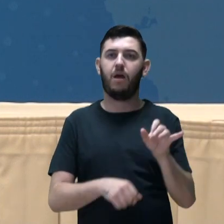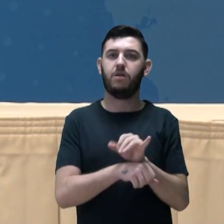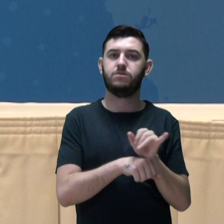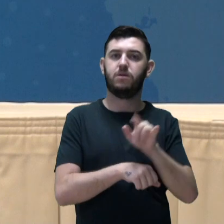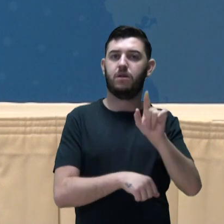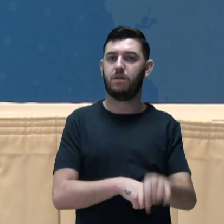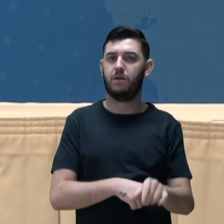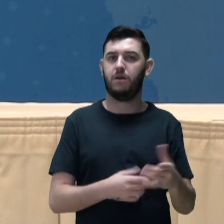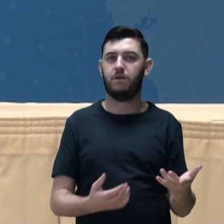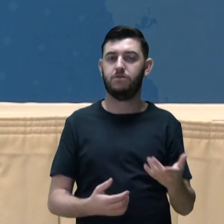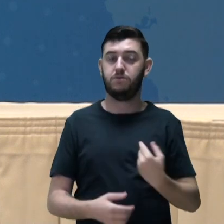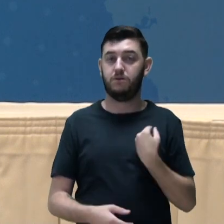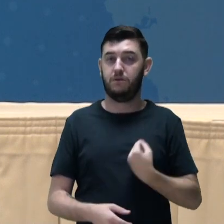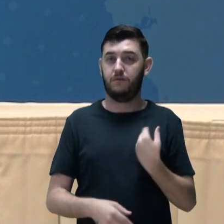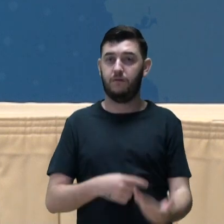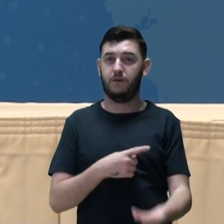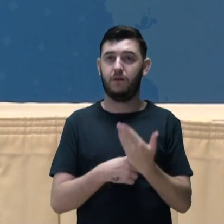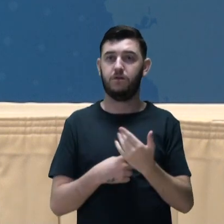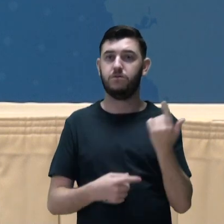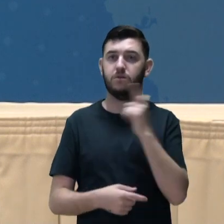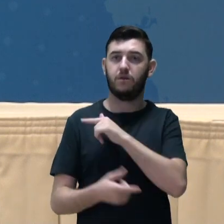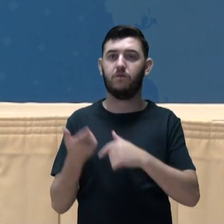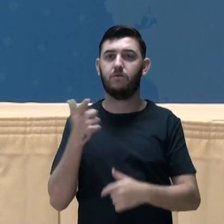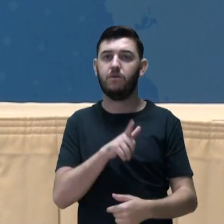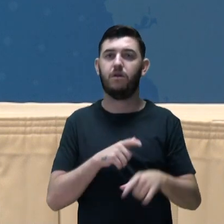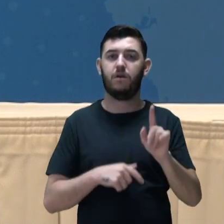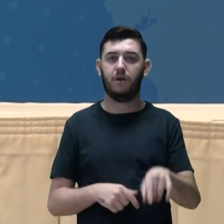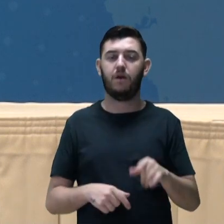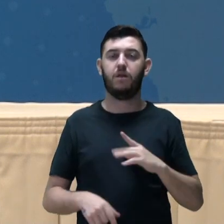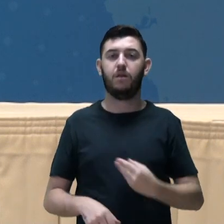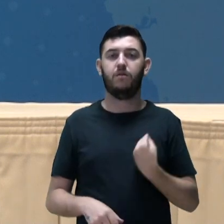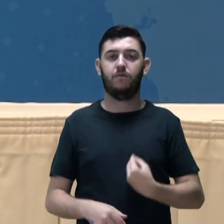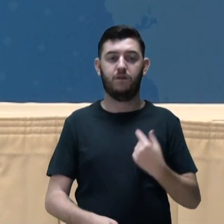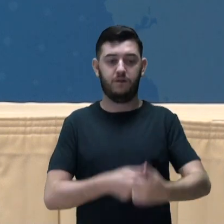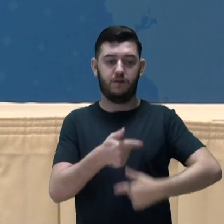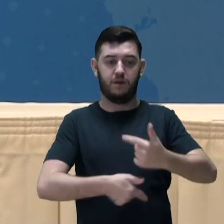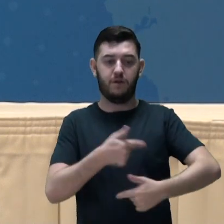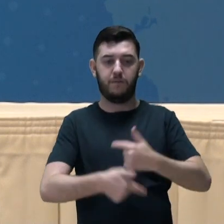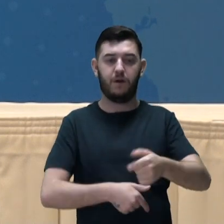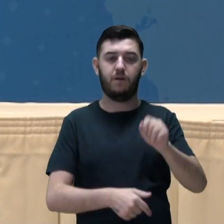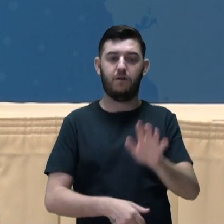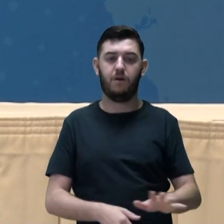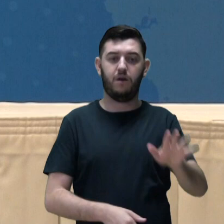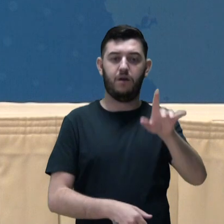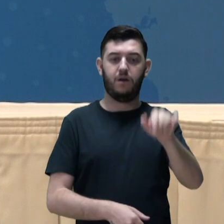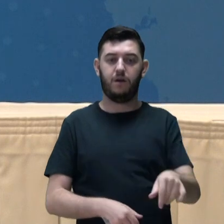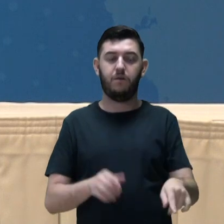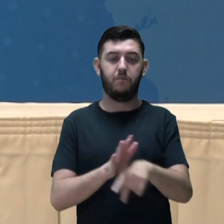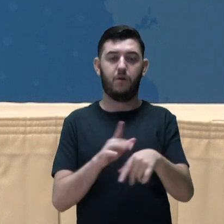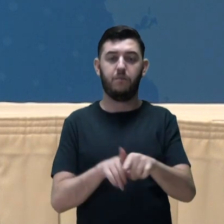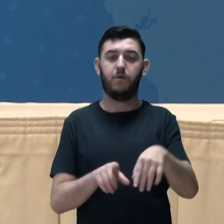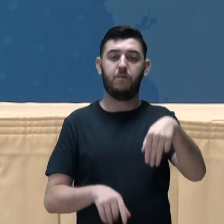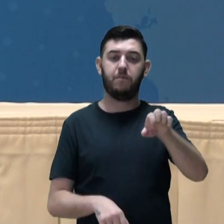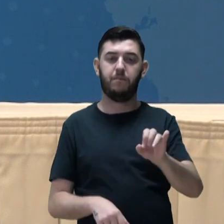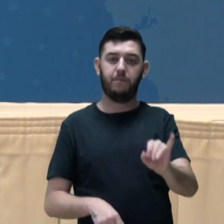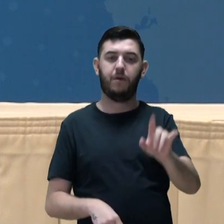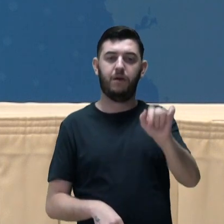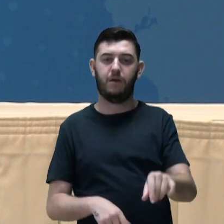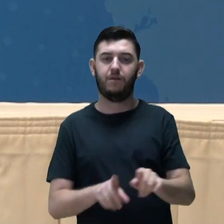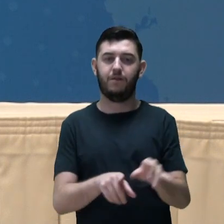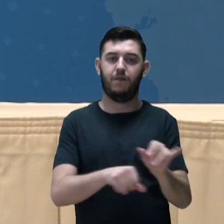alternativa de vida, como alternativa de inserção no mundo do trabalho, a condução de um negócio próprio.